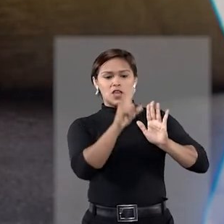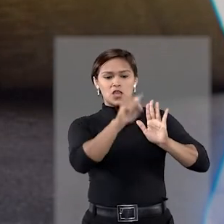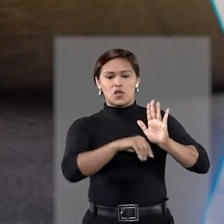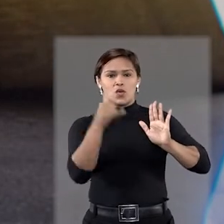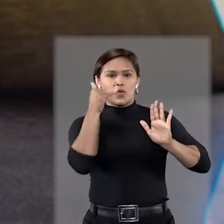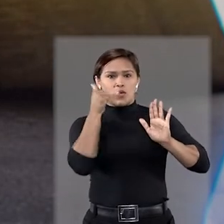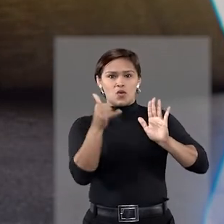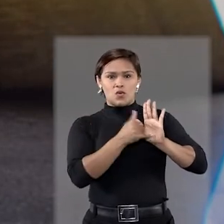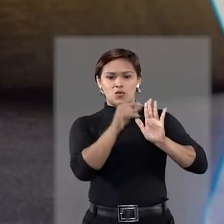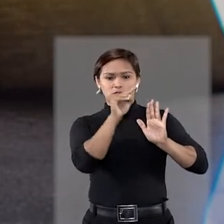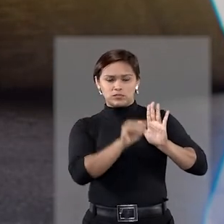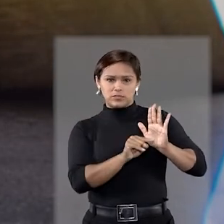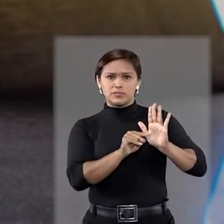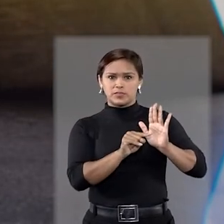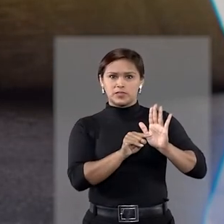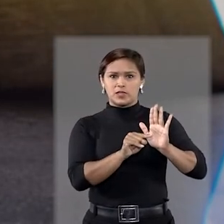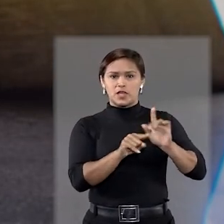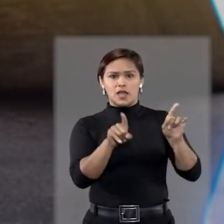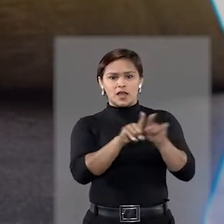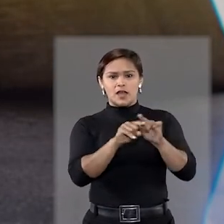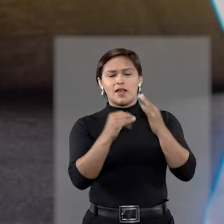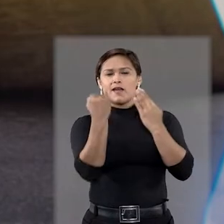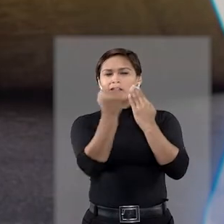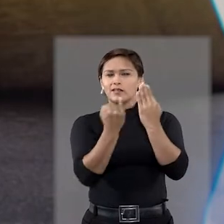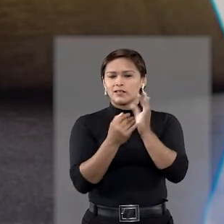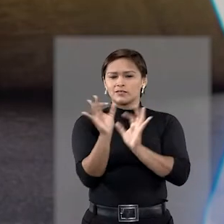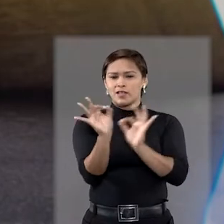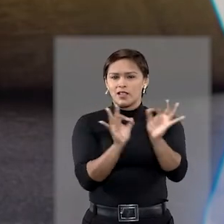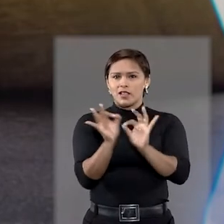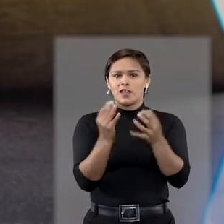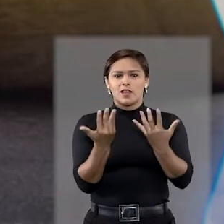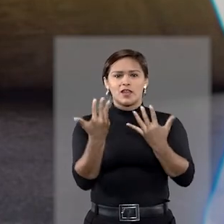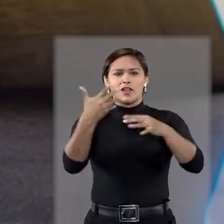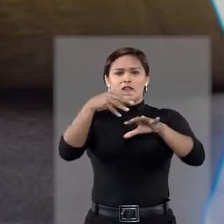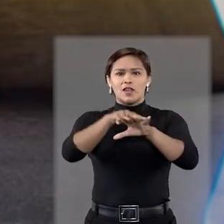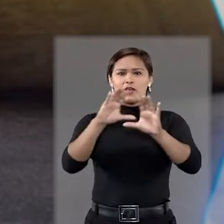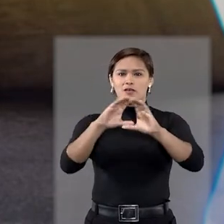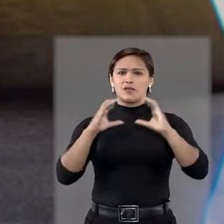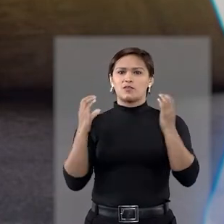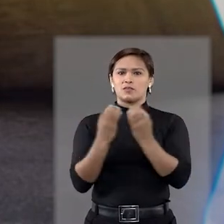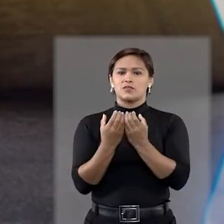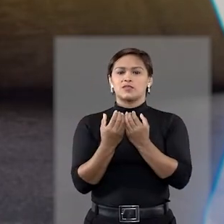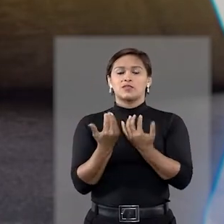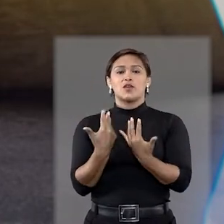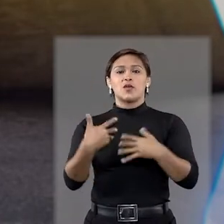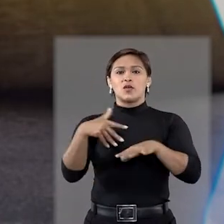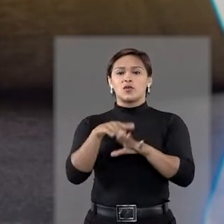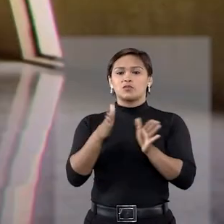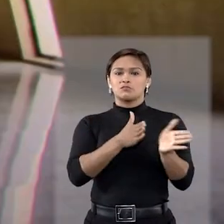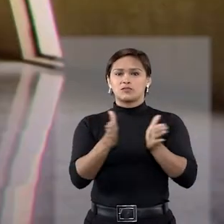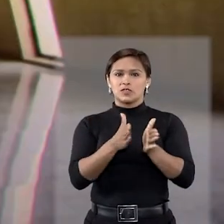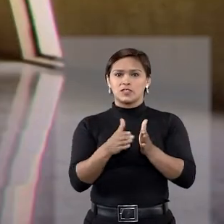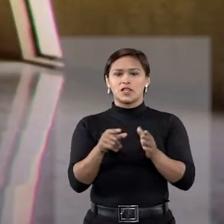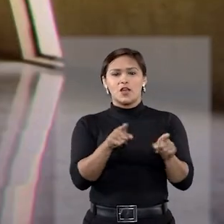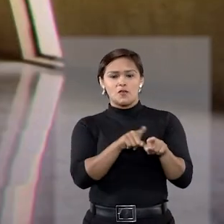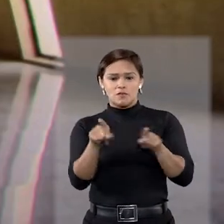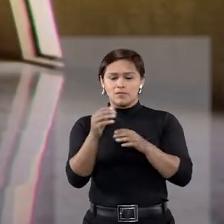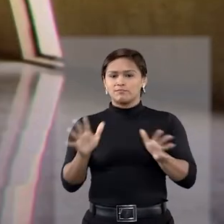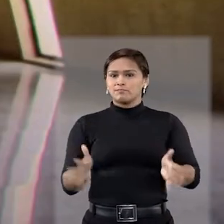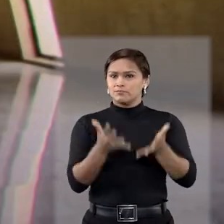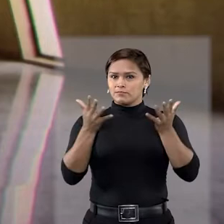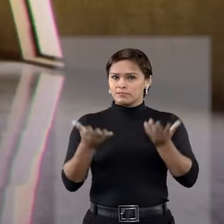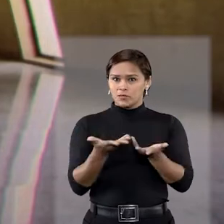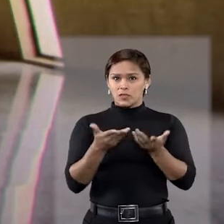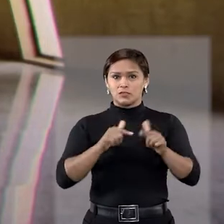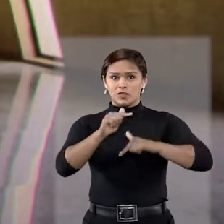QR Code localizado no canto inferior esquerdo da tela a cartilha elaborada pela Comissão de Acessibilidade e Inclusão. Faça a sua